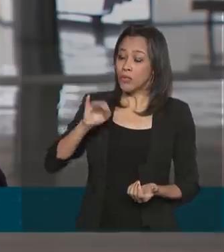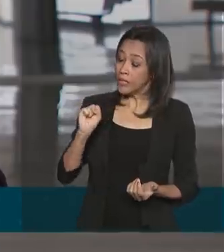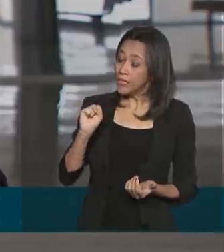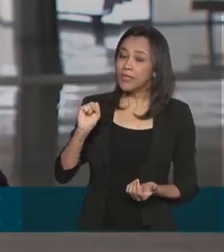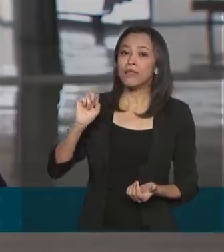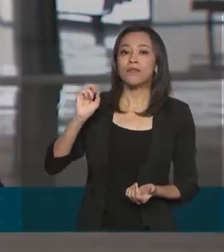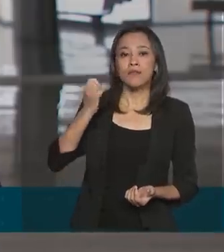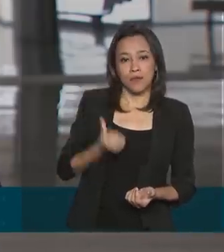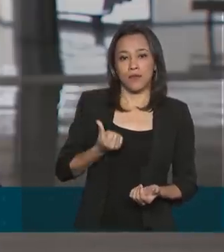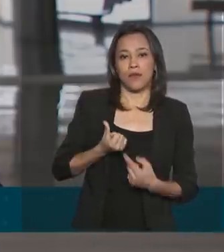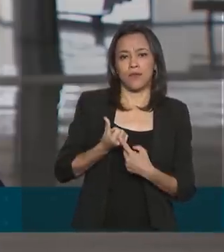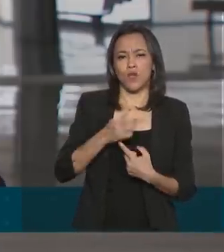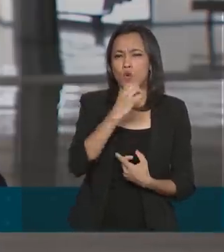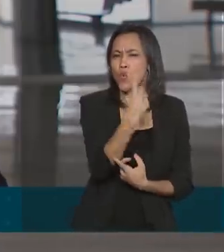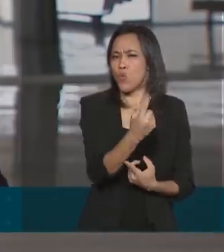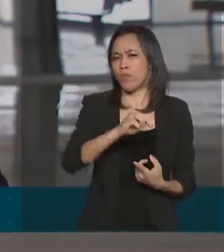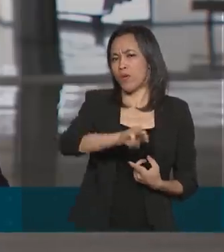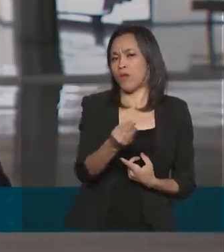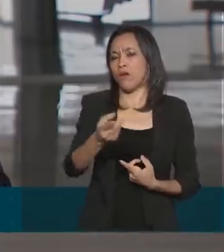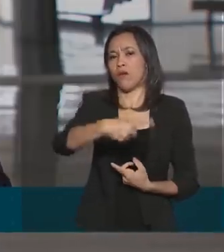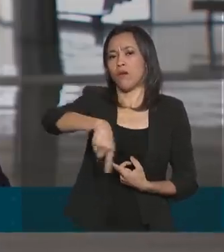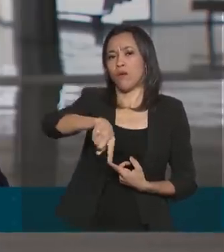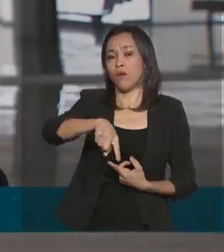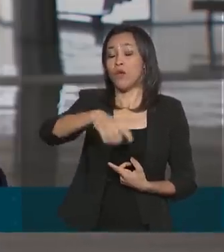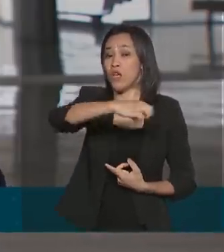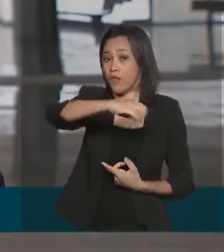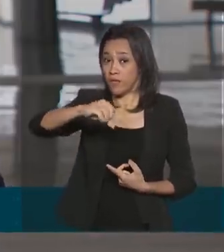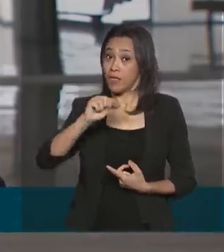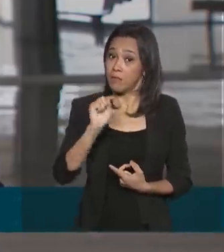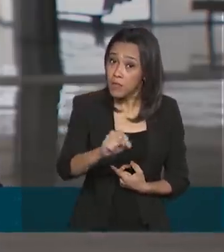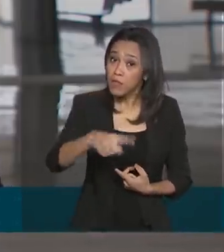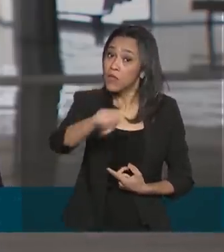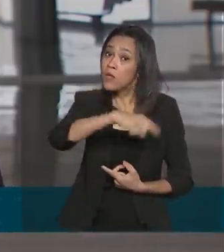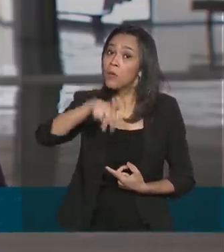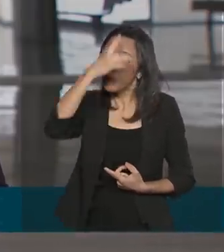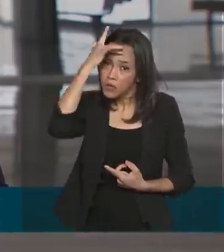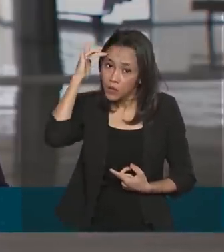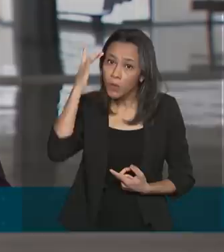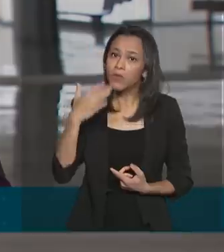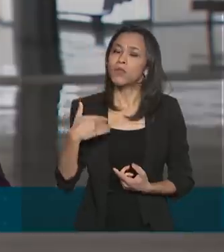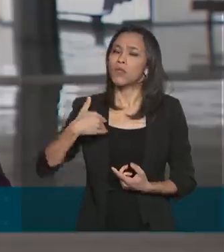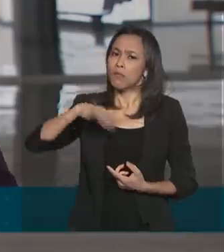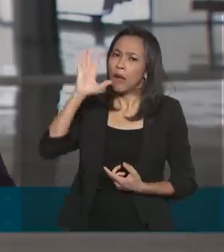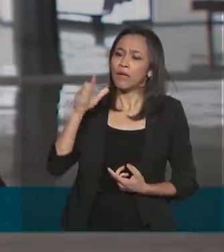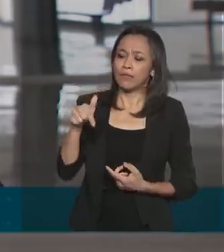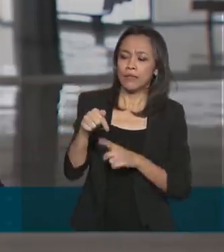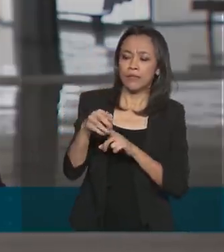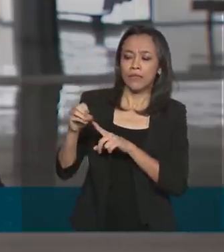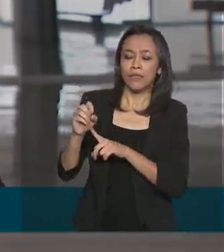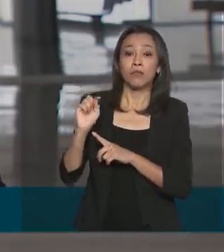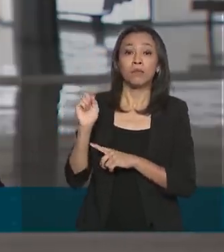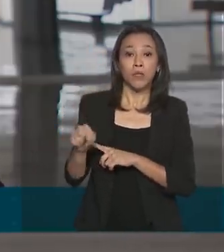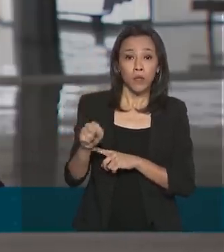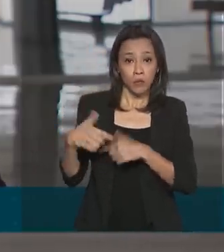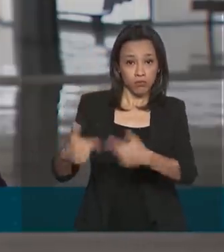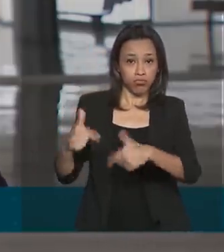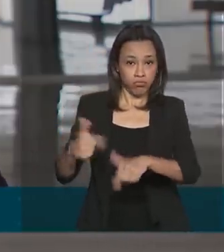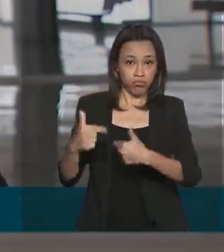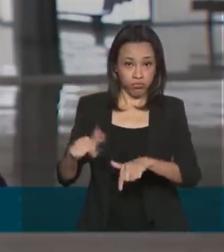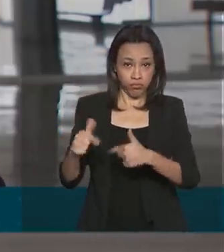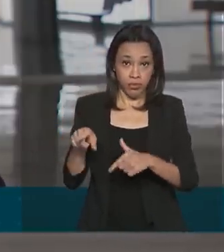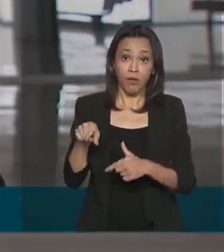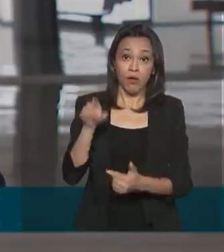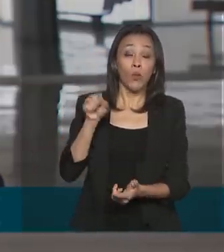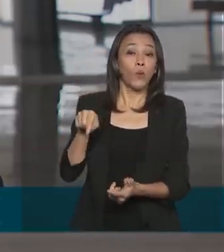São 1 milhão e 900 mil pessoas e ainda mais 700 mil trabalhadores do novo lote que foram contemplados agora